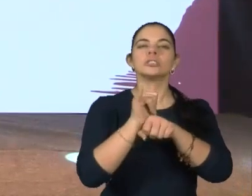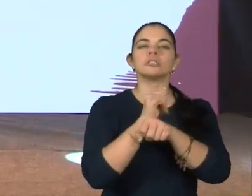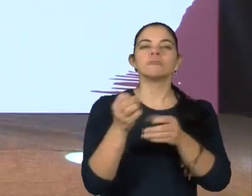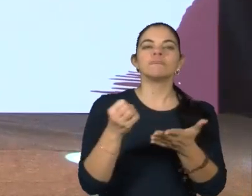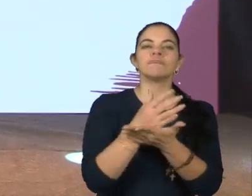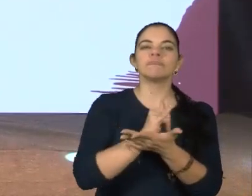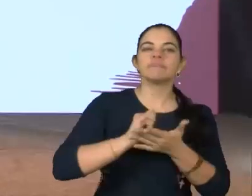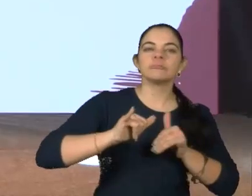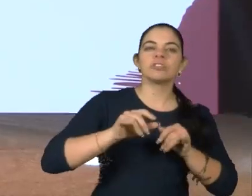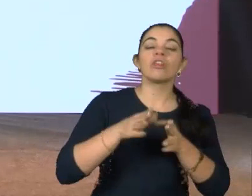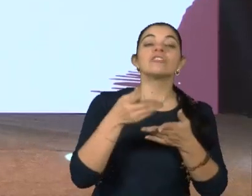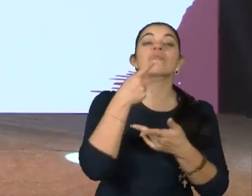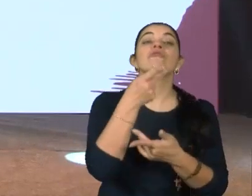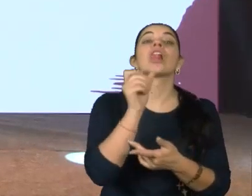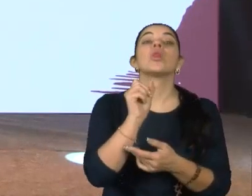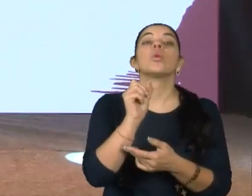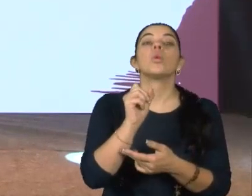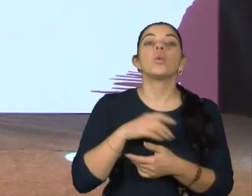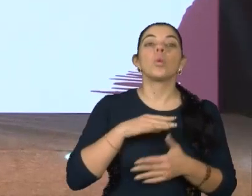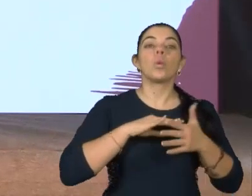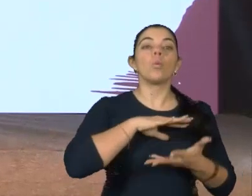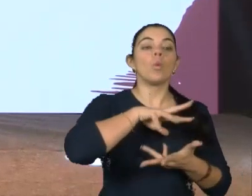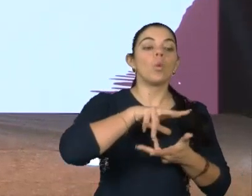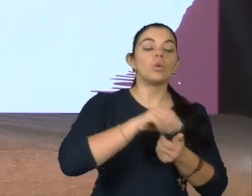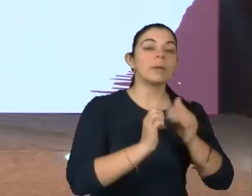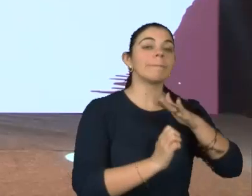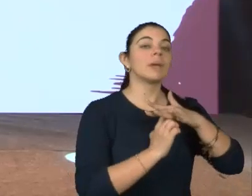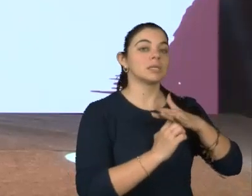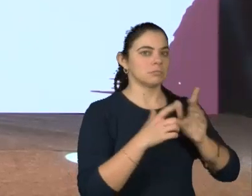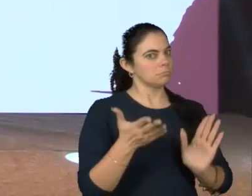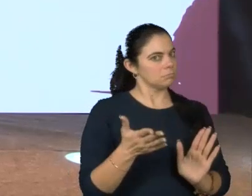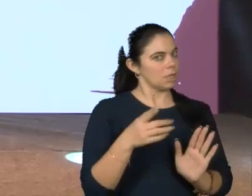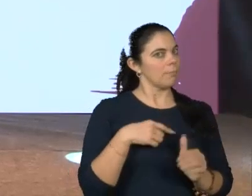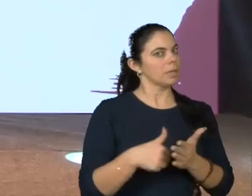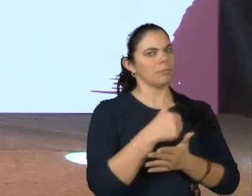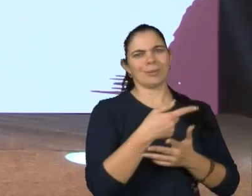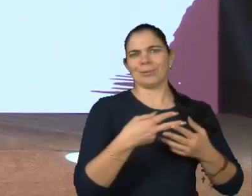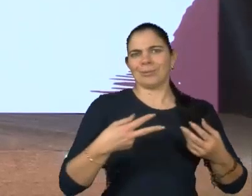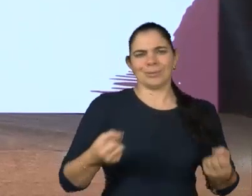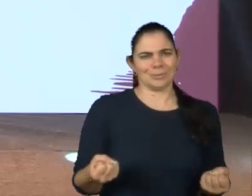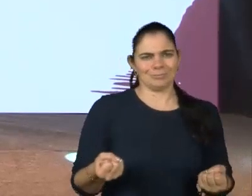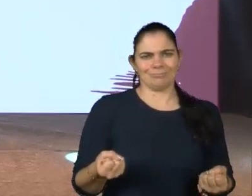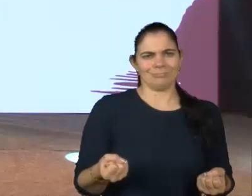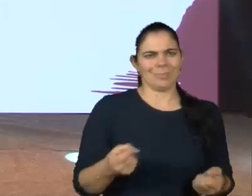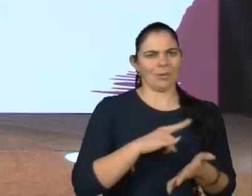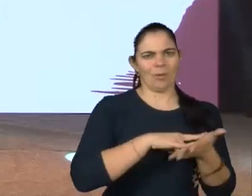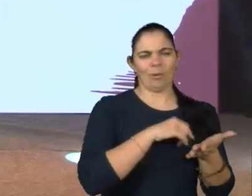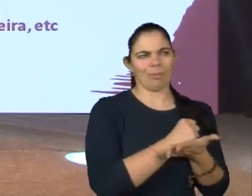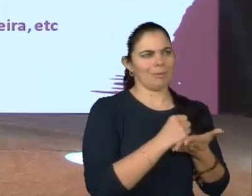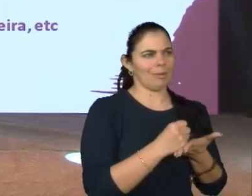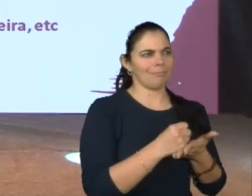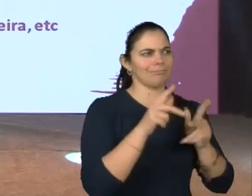inovação? Nesse caso, gente está falando do mundo empresarial. Bom, primeira coisa é contratar pessoas